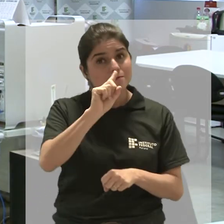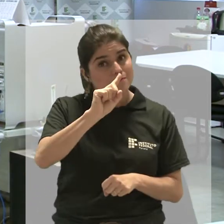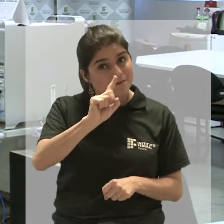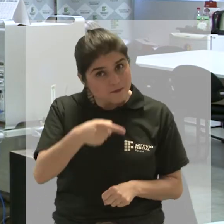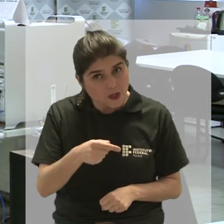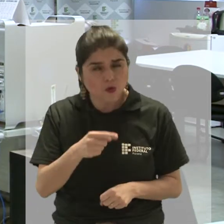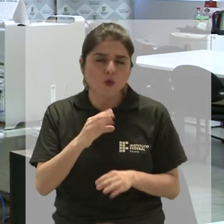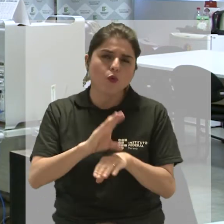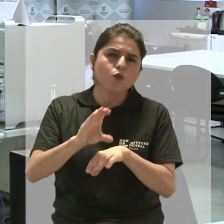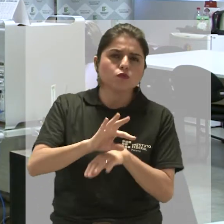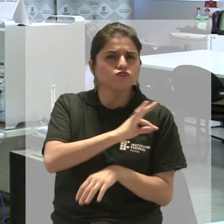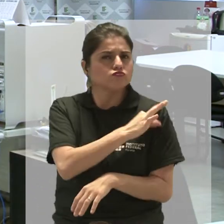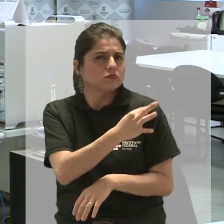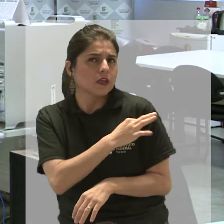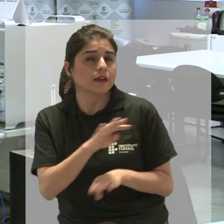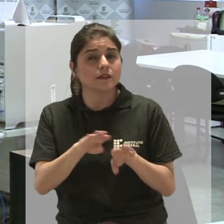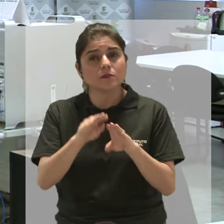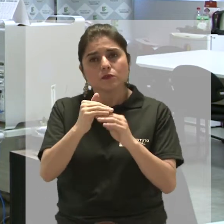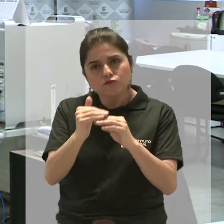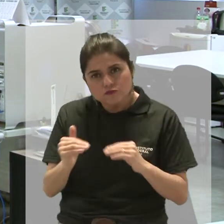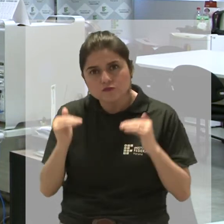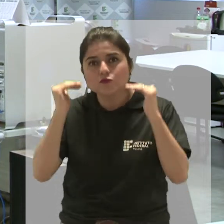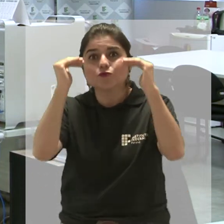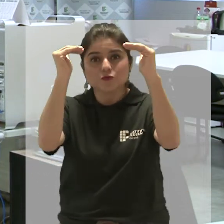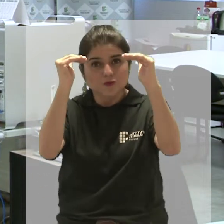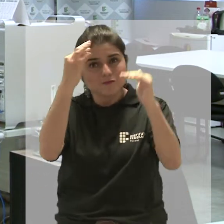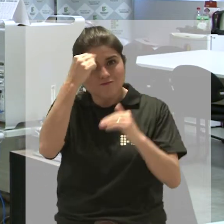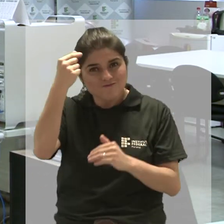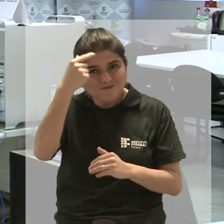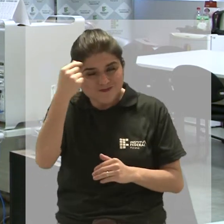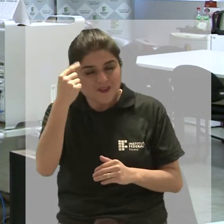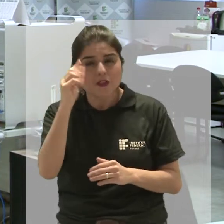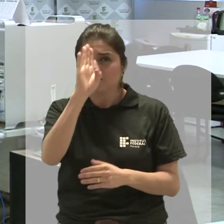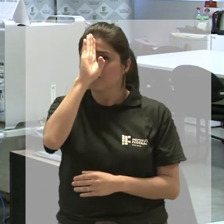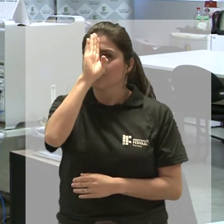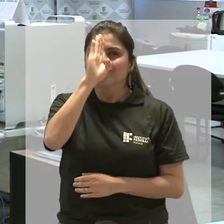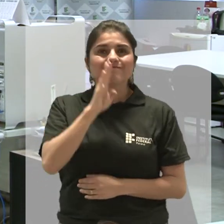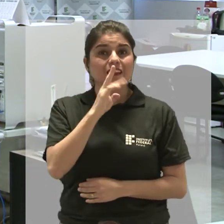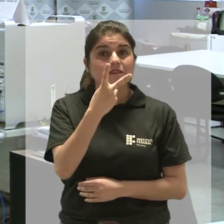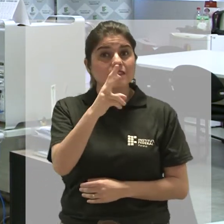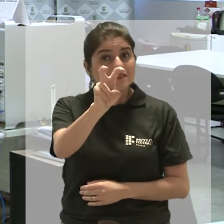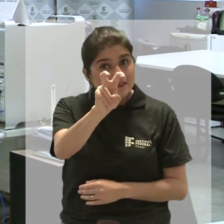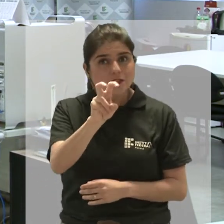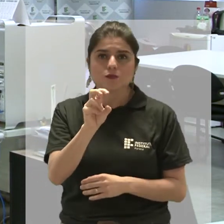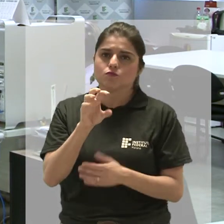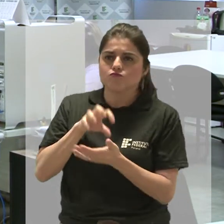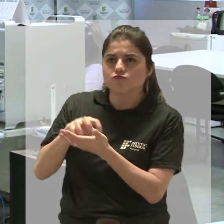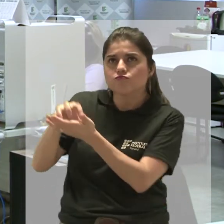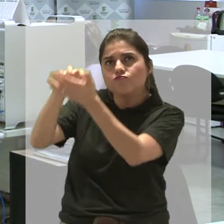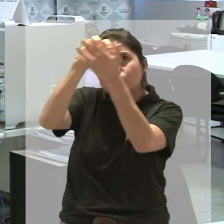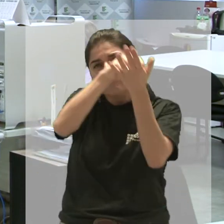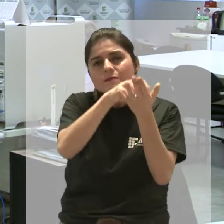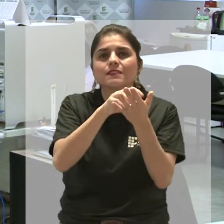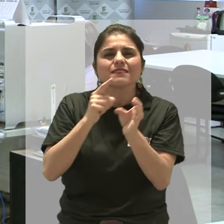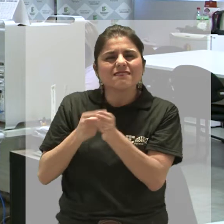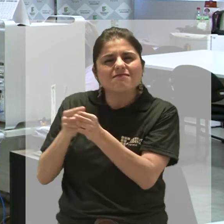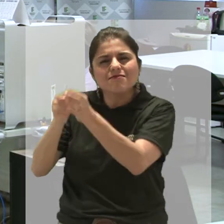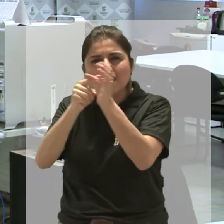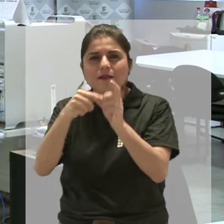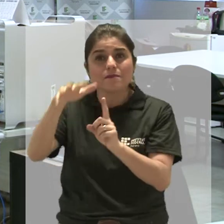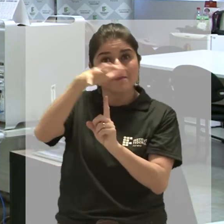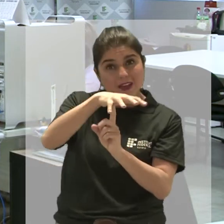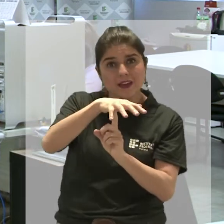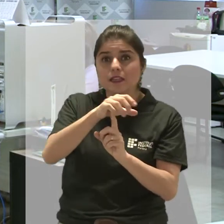mais de 6 mil vagas em cursos técnicos e superiores presenciais gratuitos em 25 cidades do Paraná.